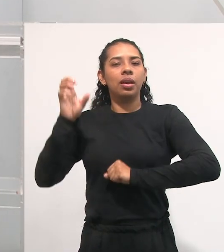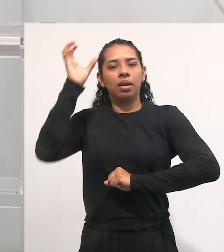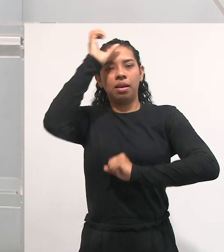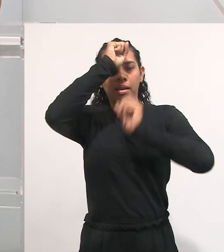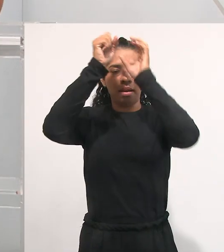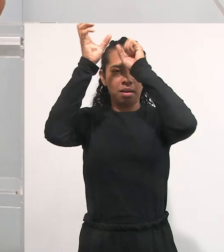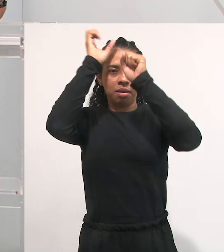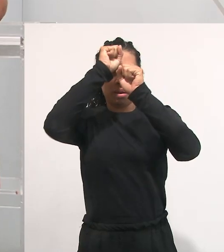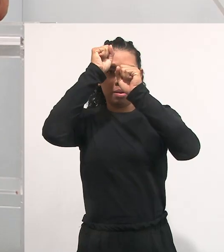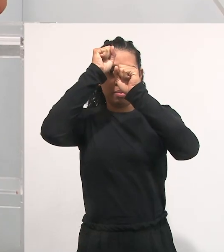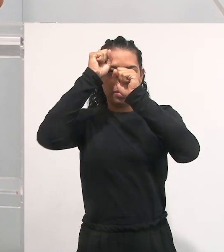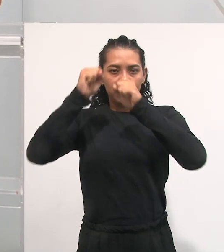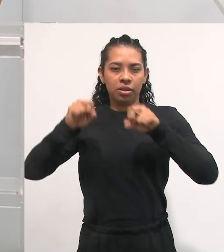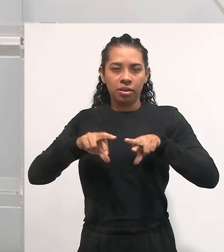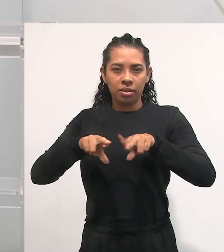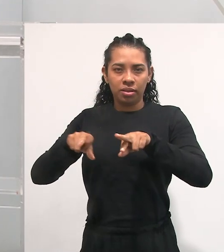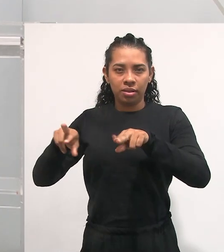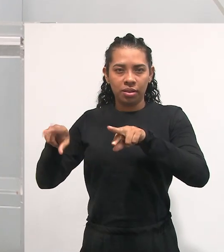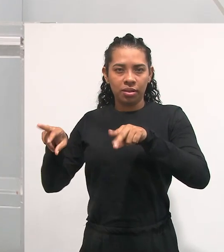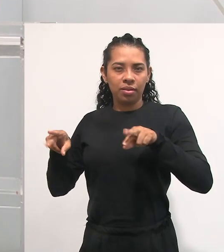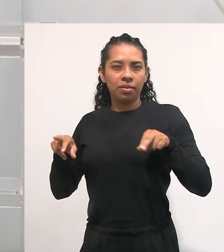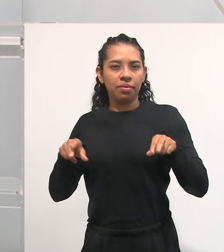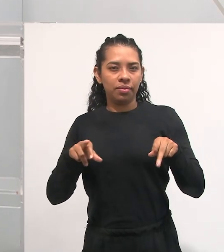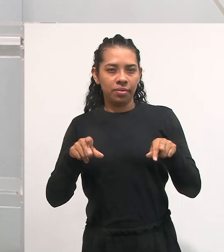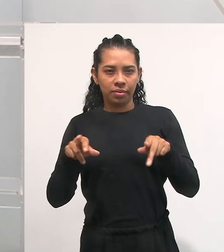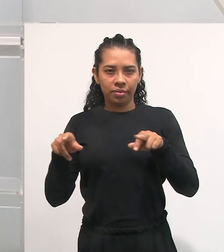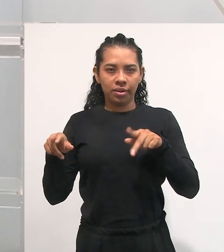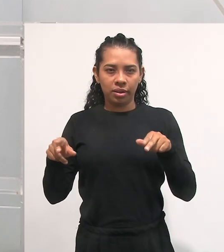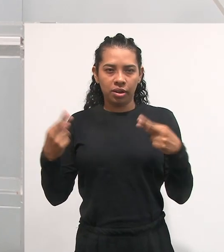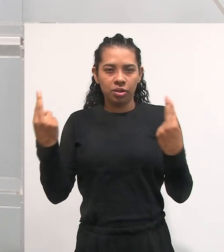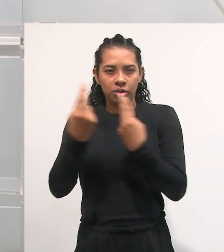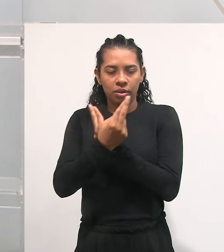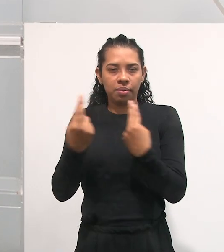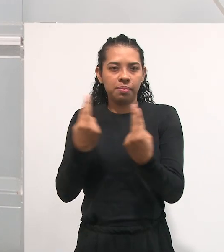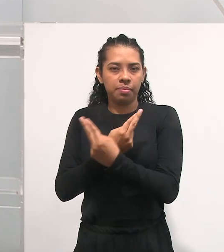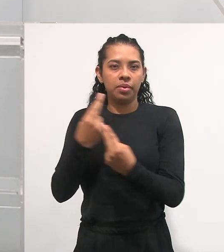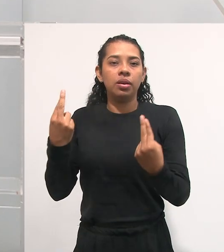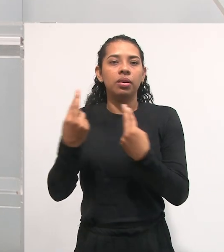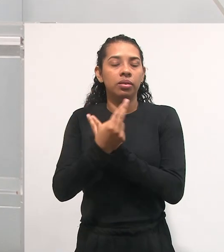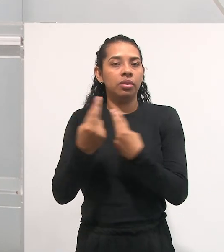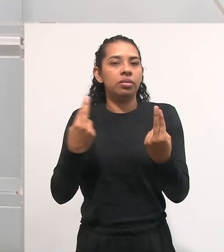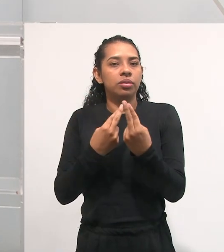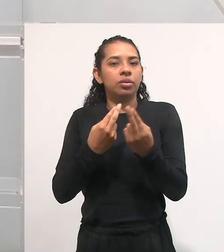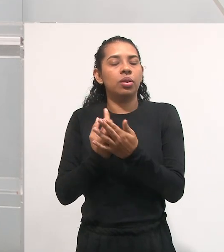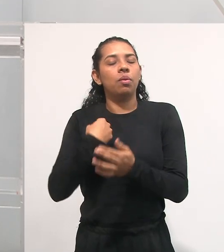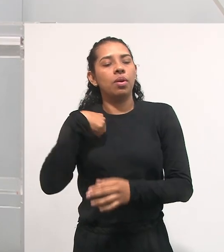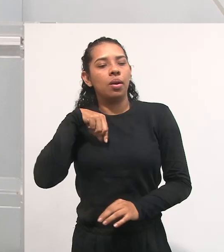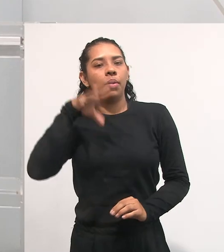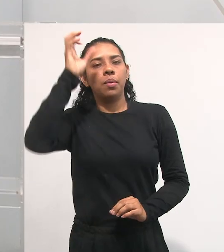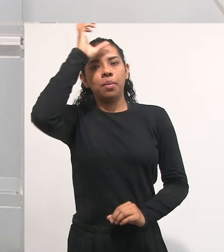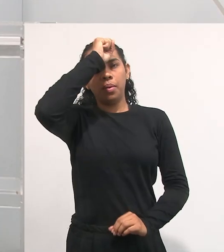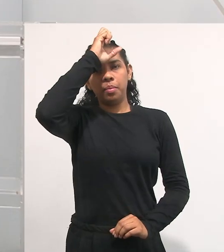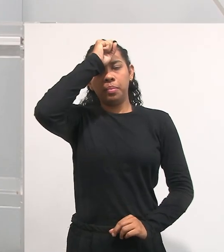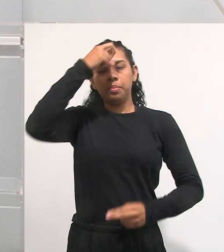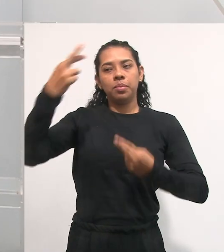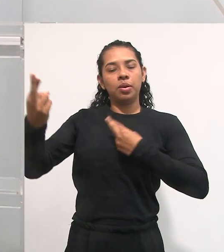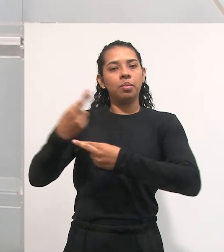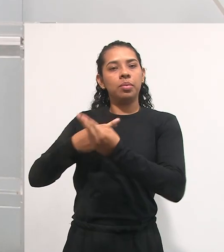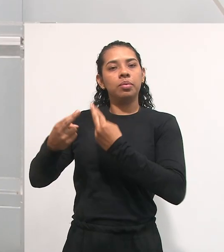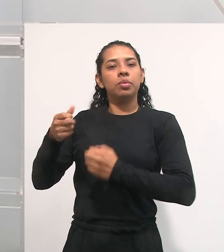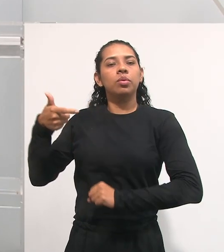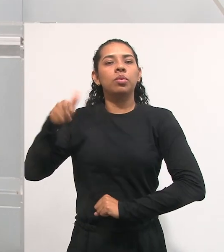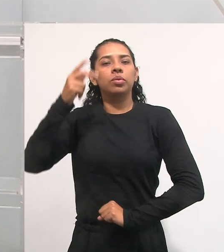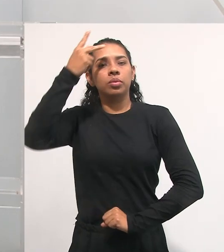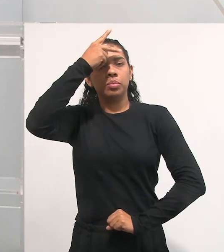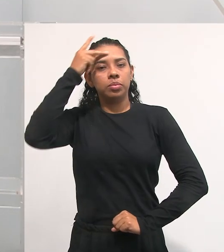entende que as pessoas aprendem dessa forma, de múltiplas relações, de múltiplas interações, então eu aprendo quando eu me